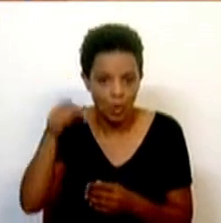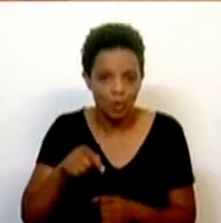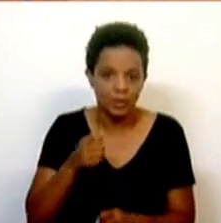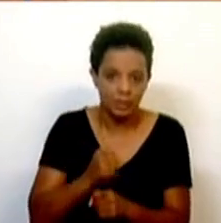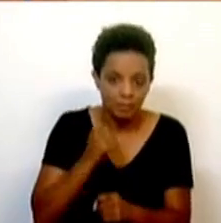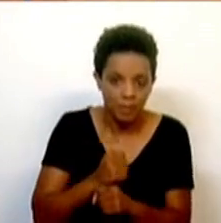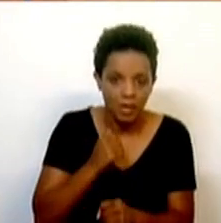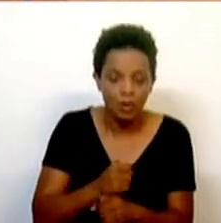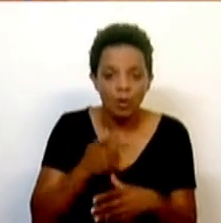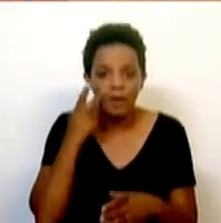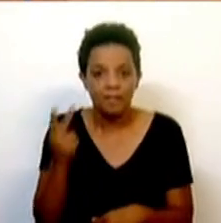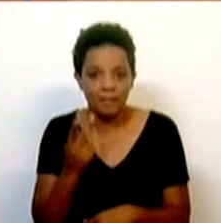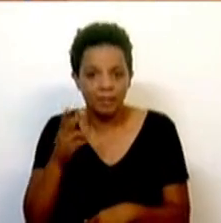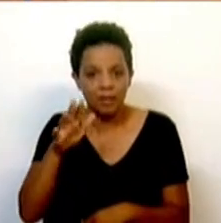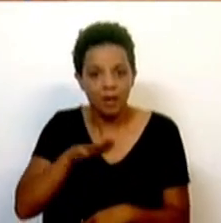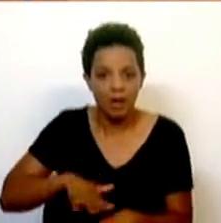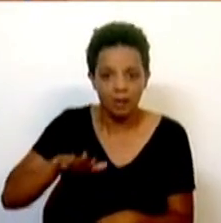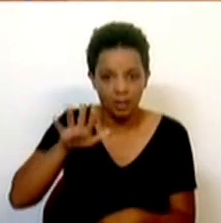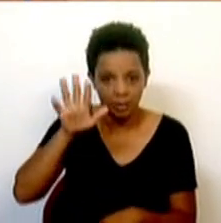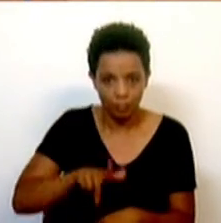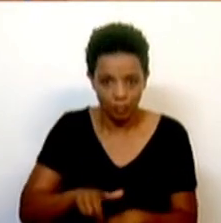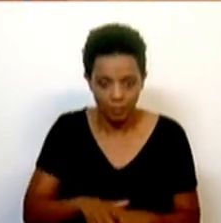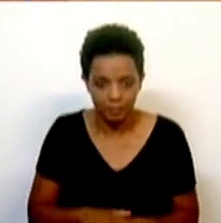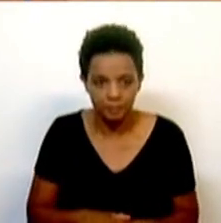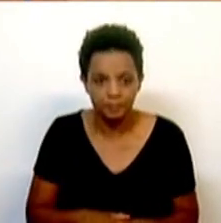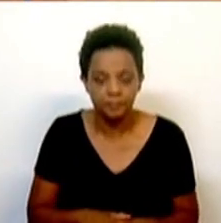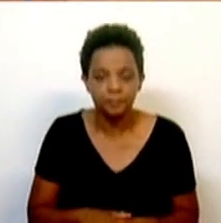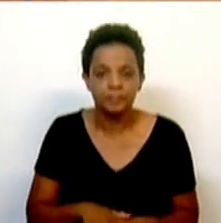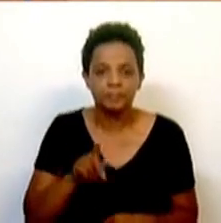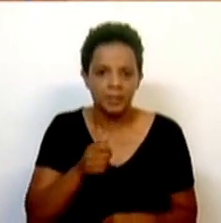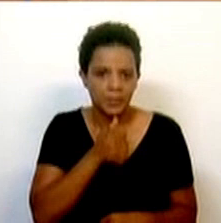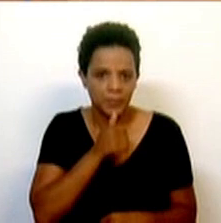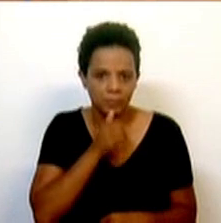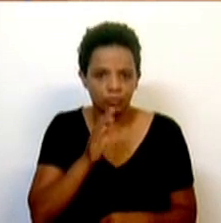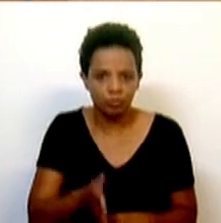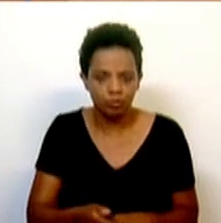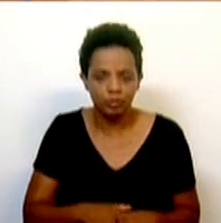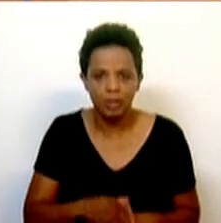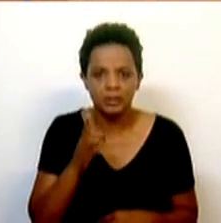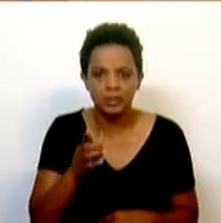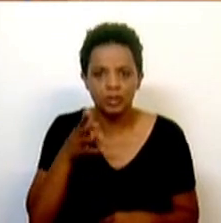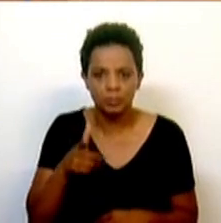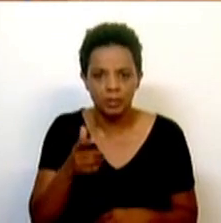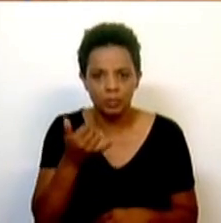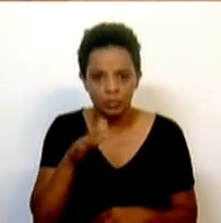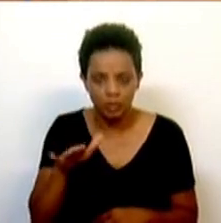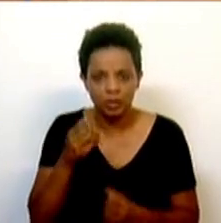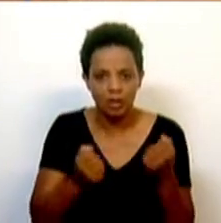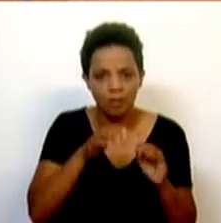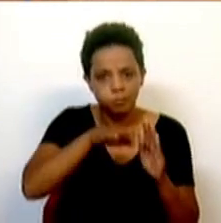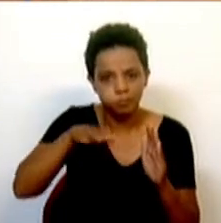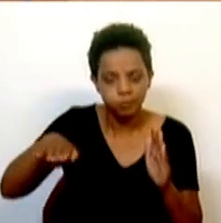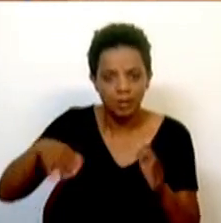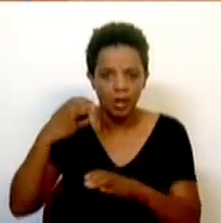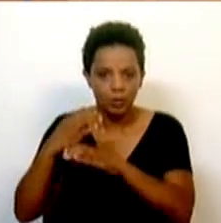trabalham ou vivem na área metropolitana. Há definidos já cerca de 6.200 lugares de estacionamento de